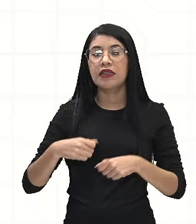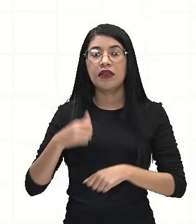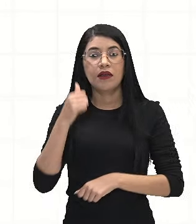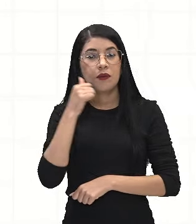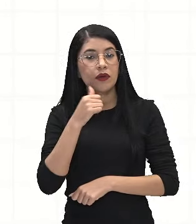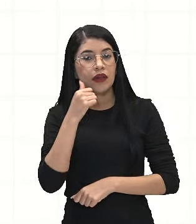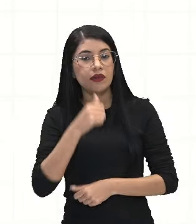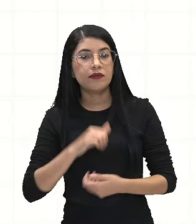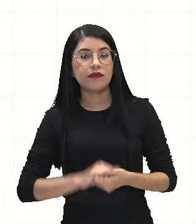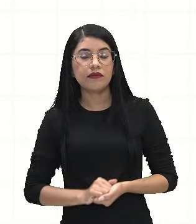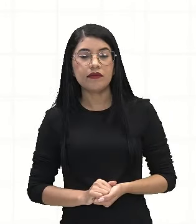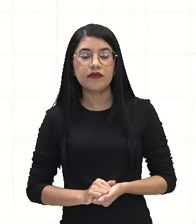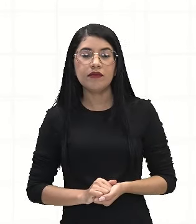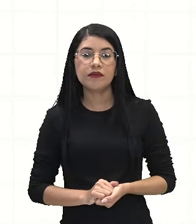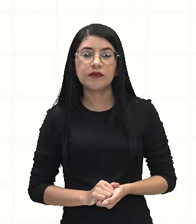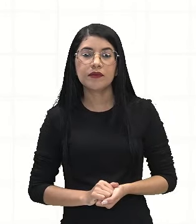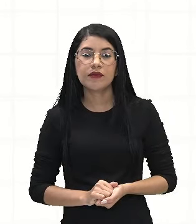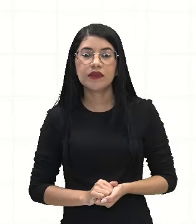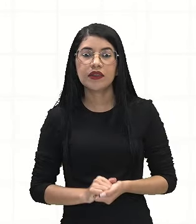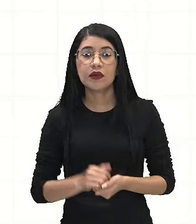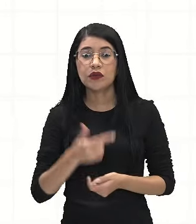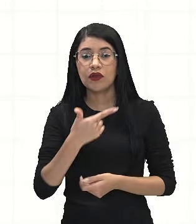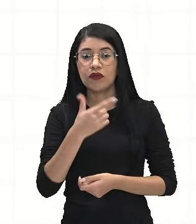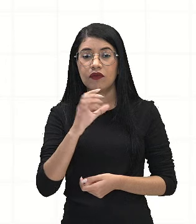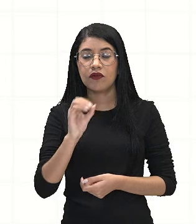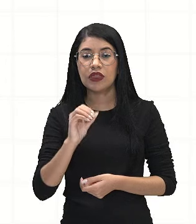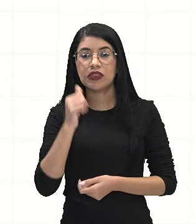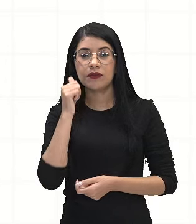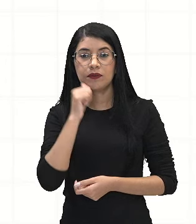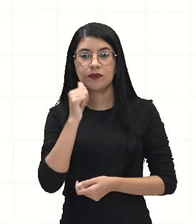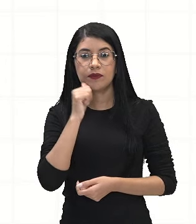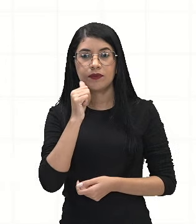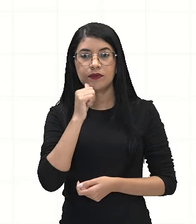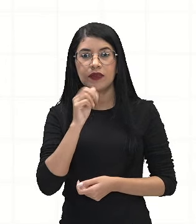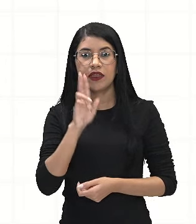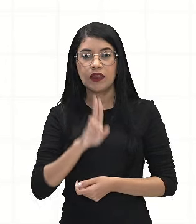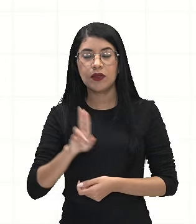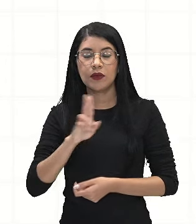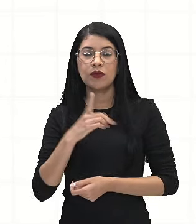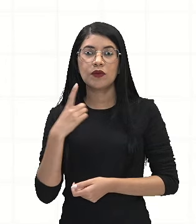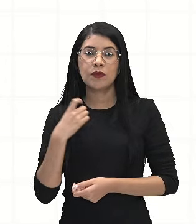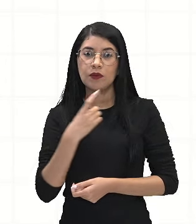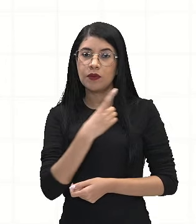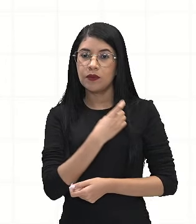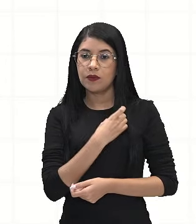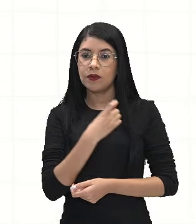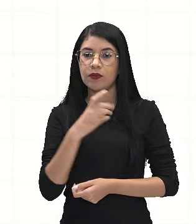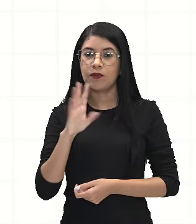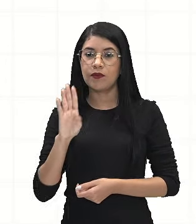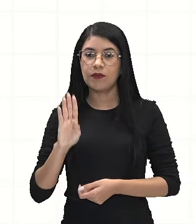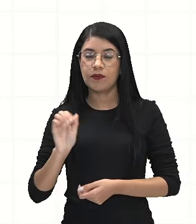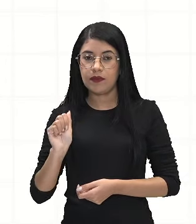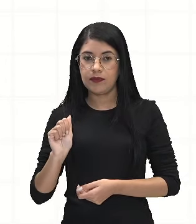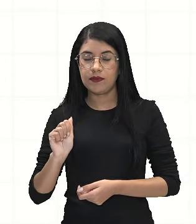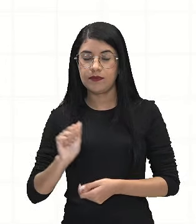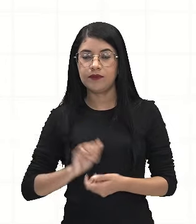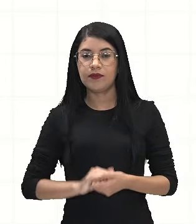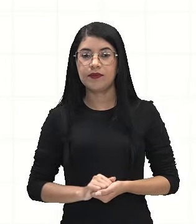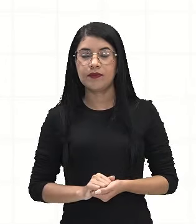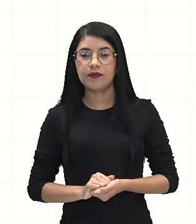só tem essas opções aqui, 20, né? 20 que usam o perfume A. Então,